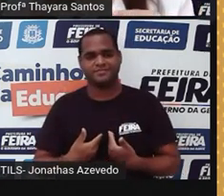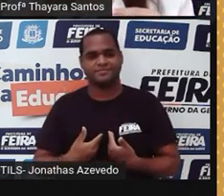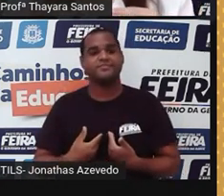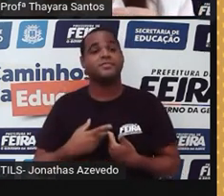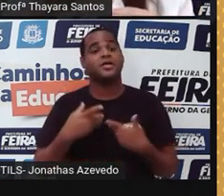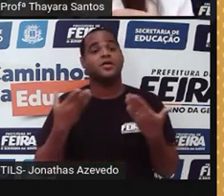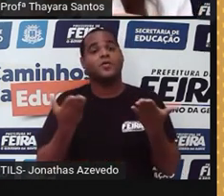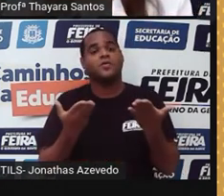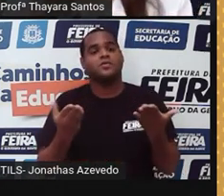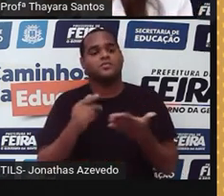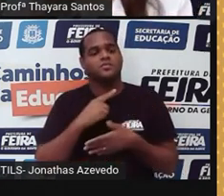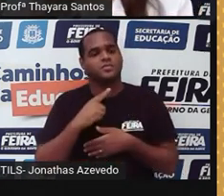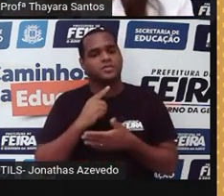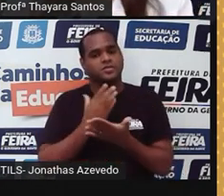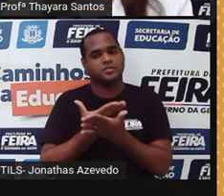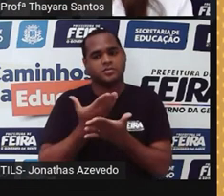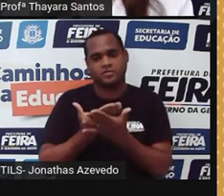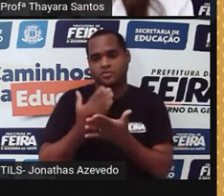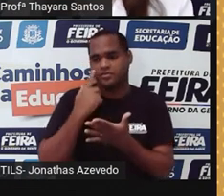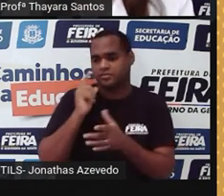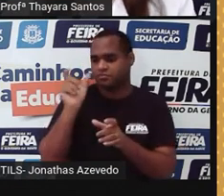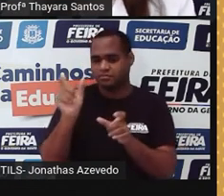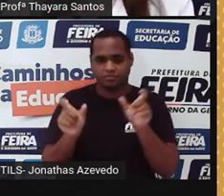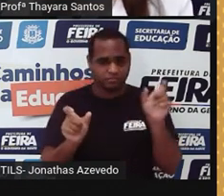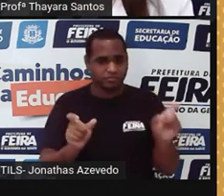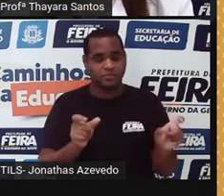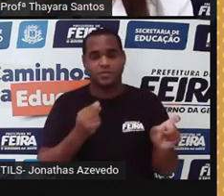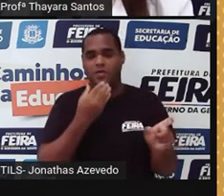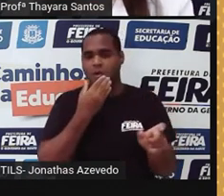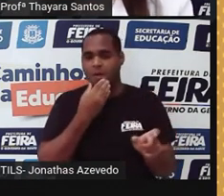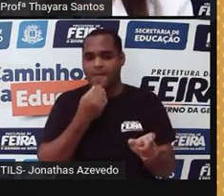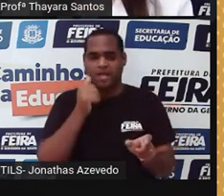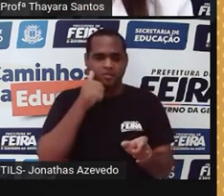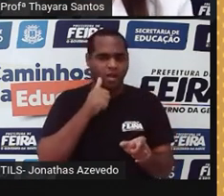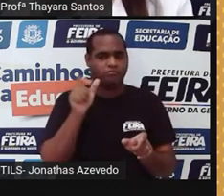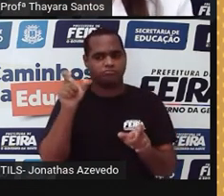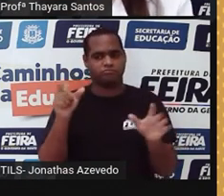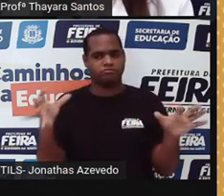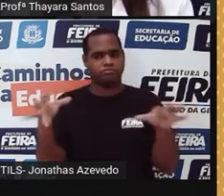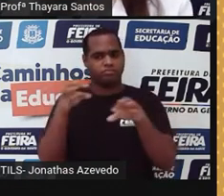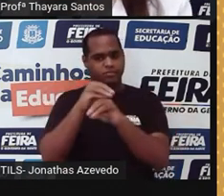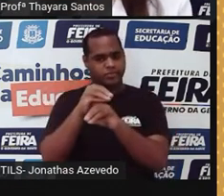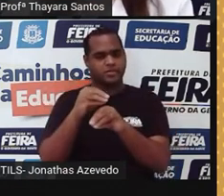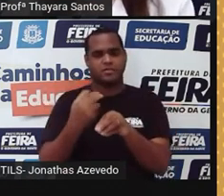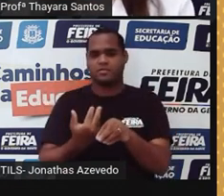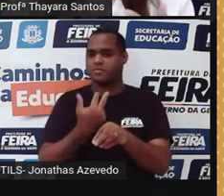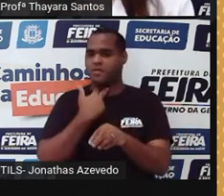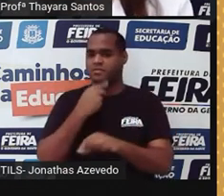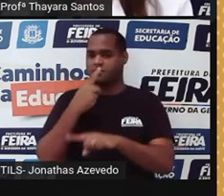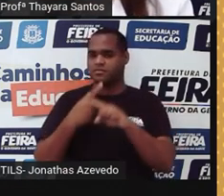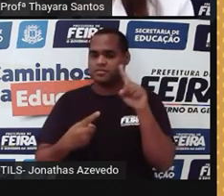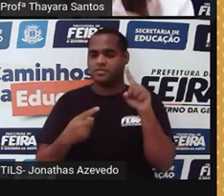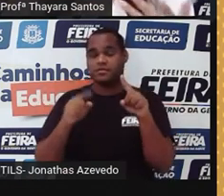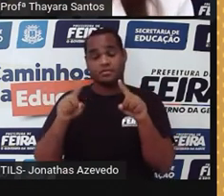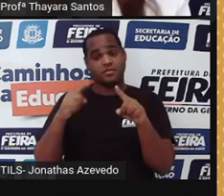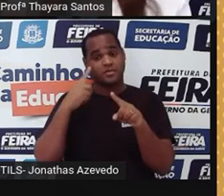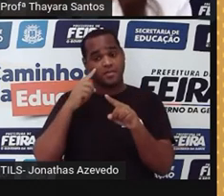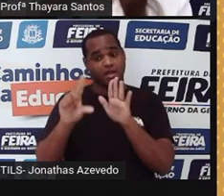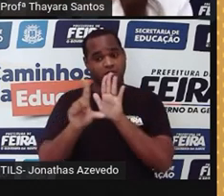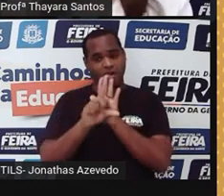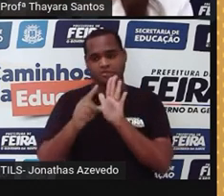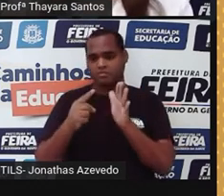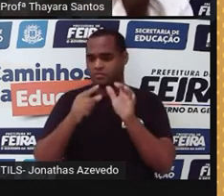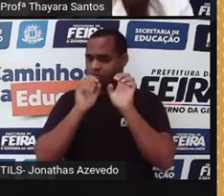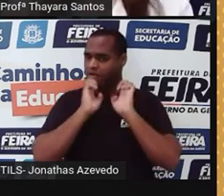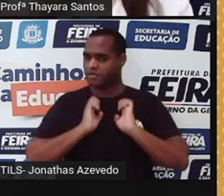em dia, estudos com clonagem em humanos não é permitido no nosso país, né, que fere aí o comitê de